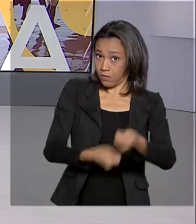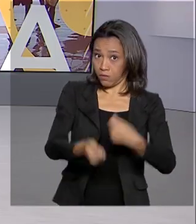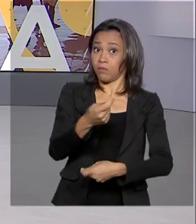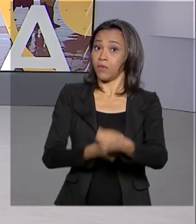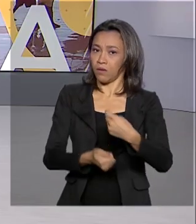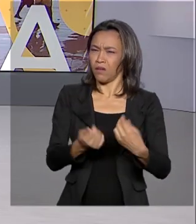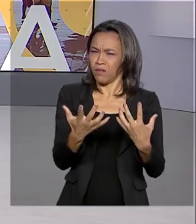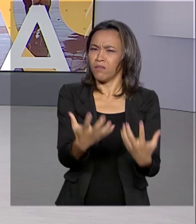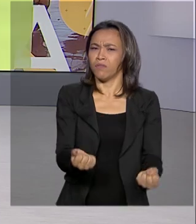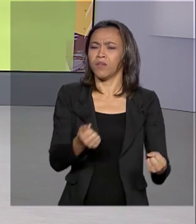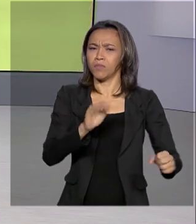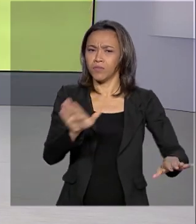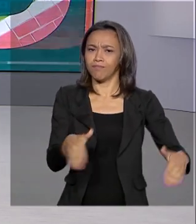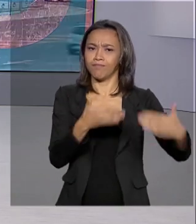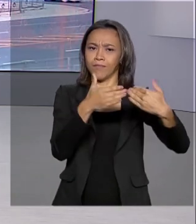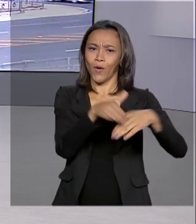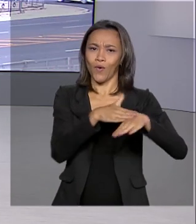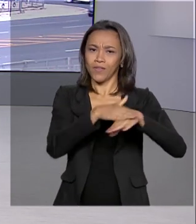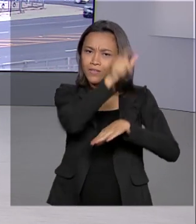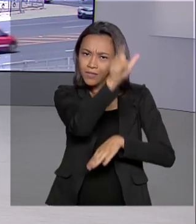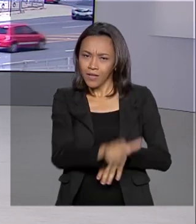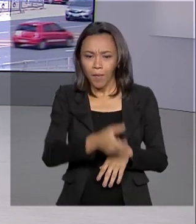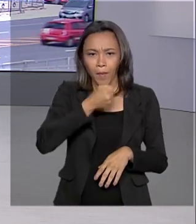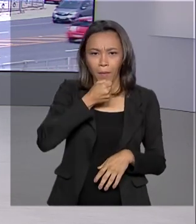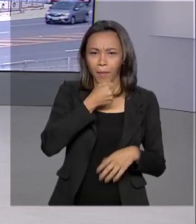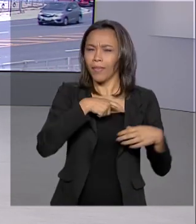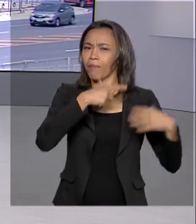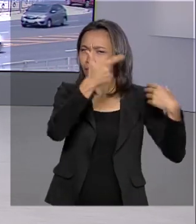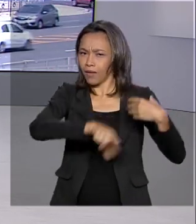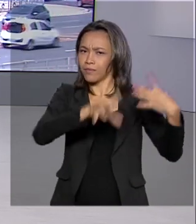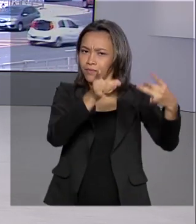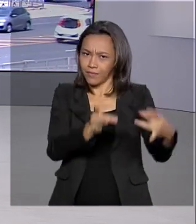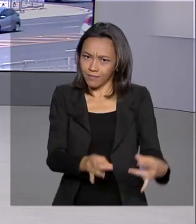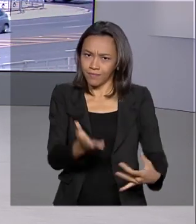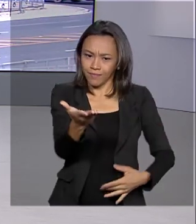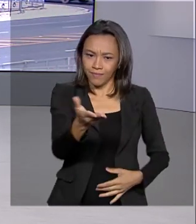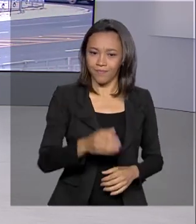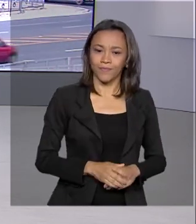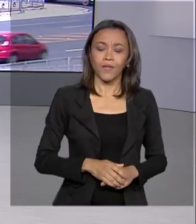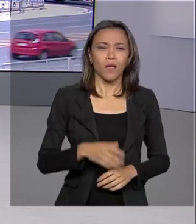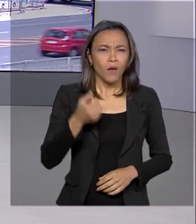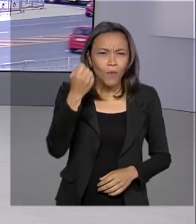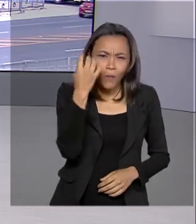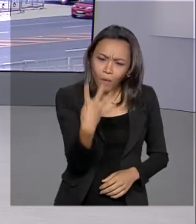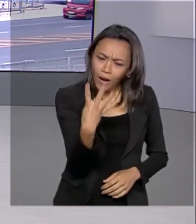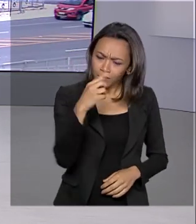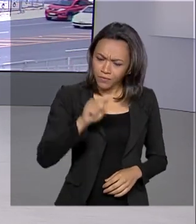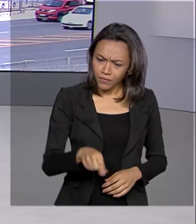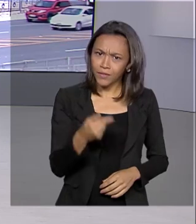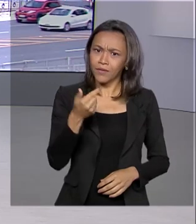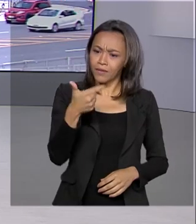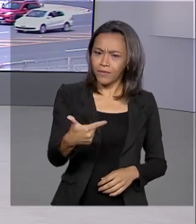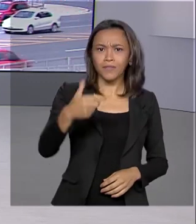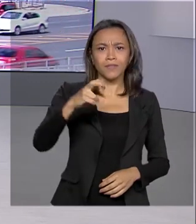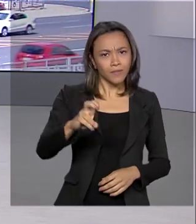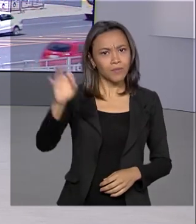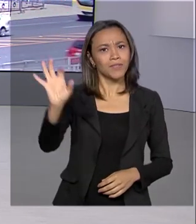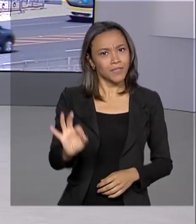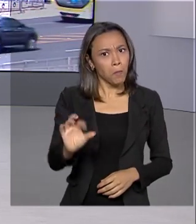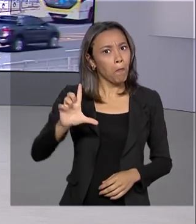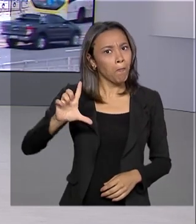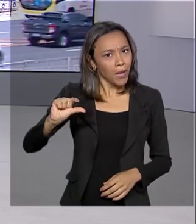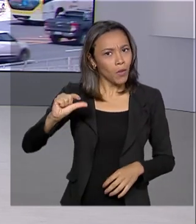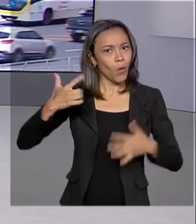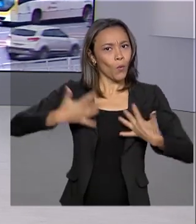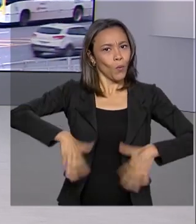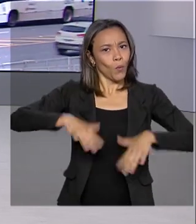Vamos conversar com a repórter Selma Dias, que tem mais detalhes para a gente. Selma, 4,25%. Menor